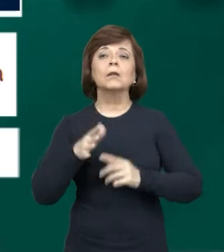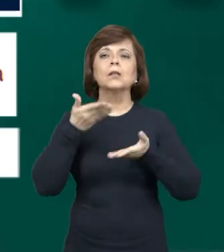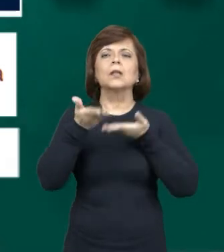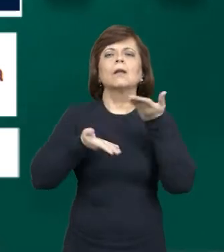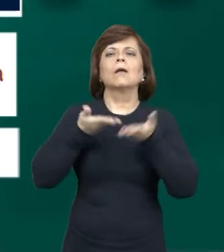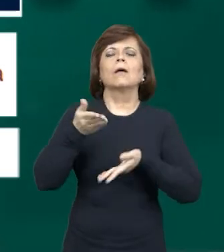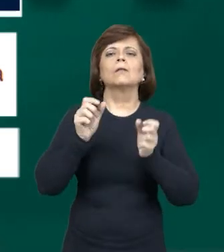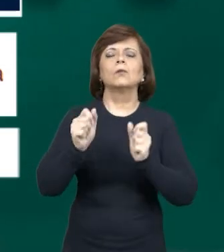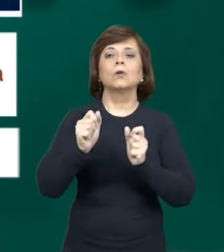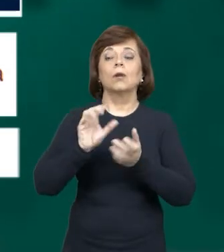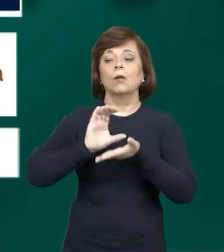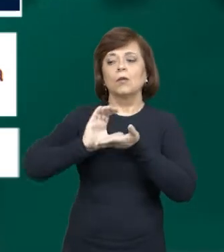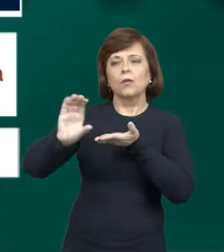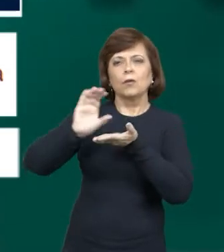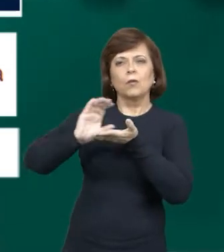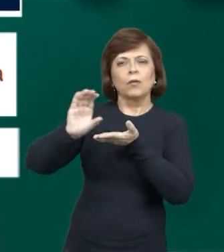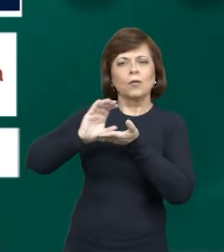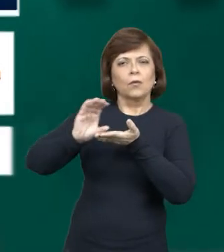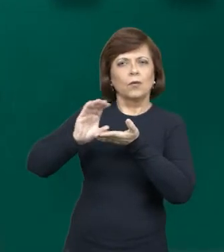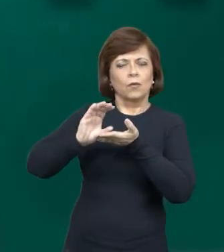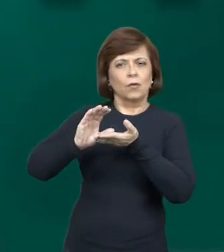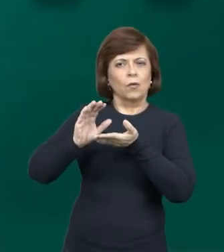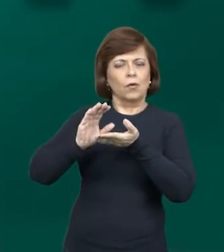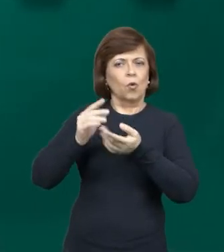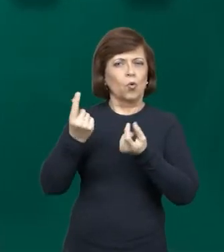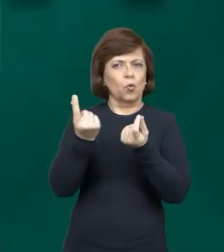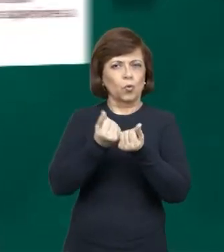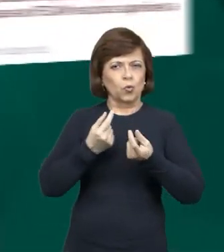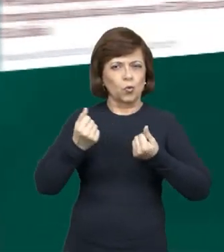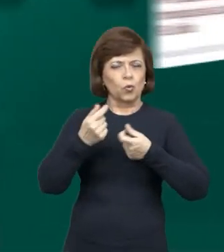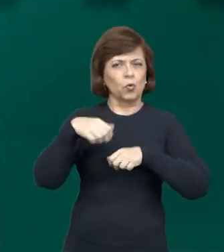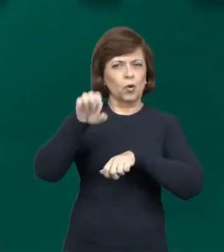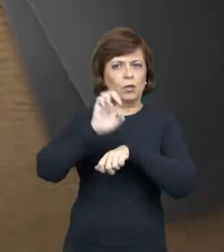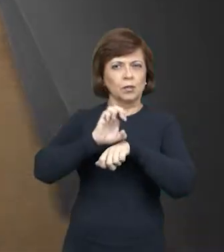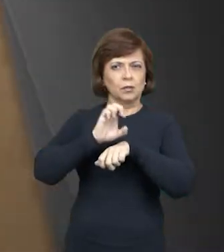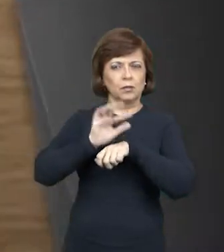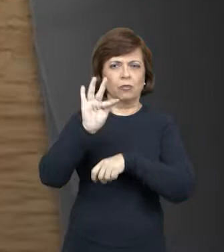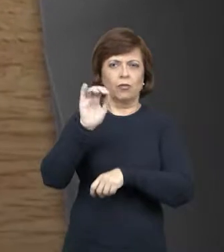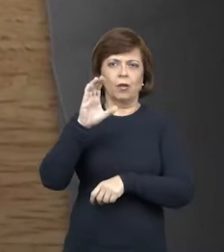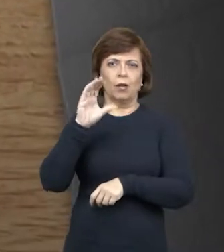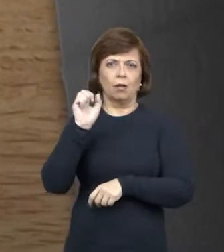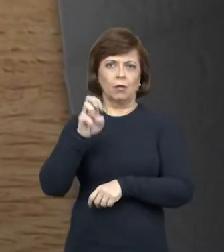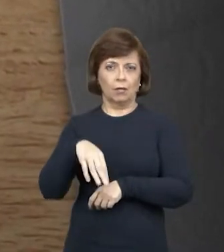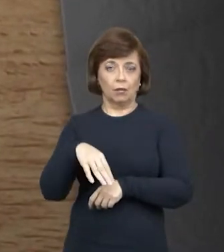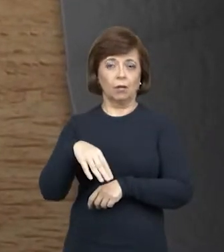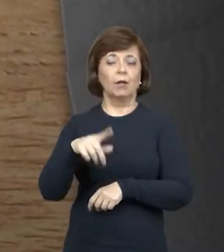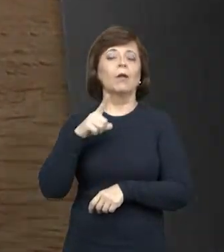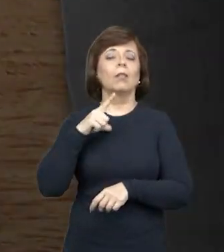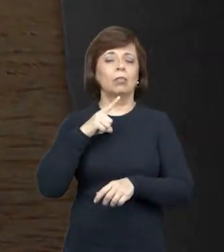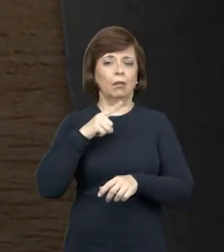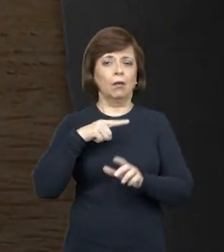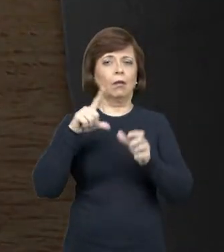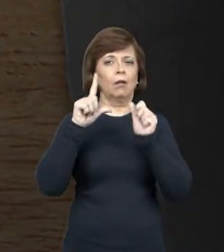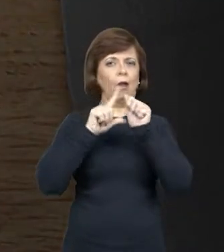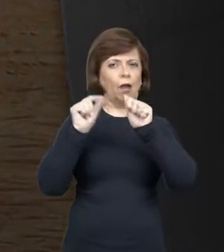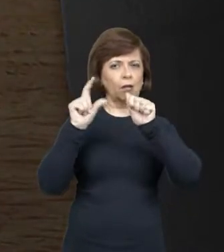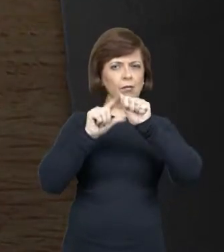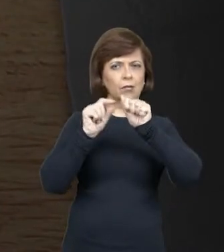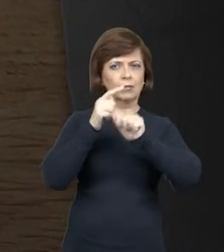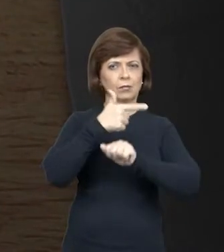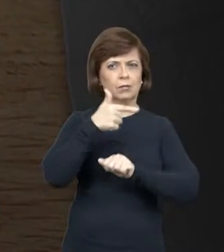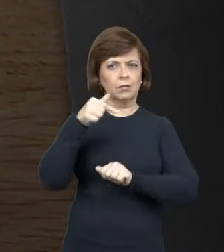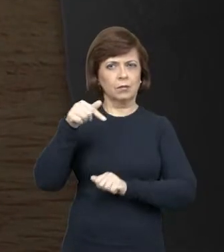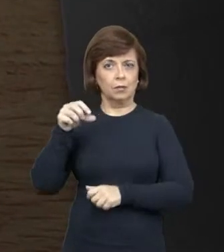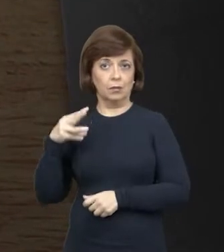sobre os repasses do Fundo Estadual de Conservação Ambiental e Desenvolvimento Urbano, o FECAM, previsto no artigo 263 da